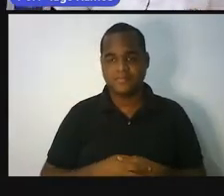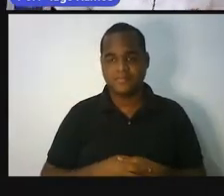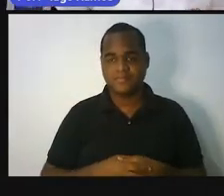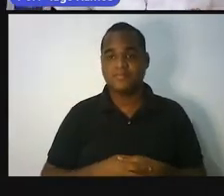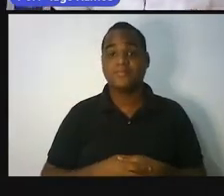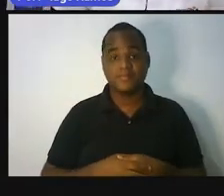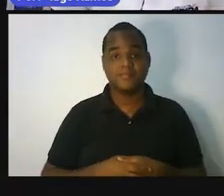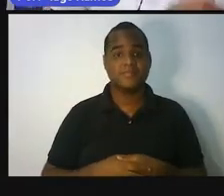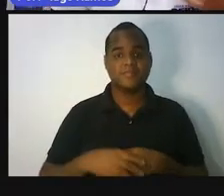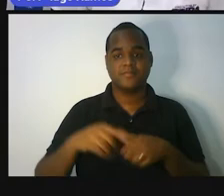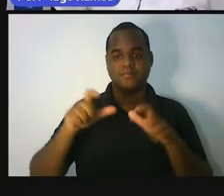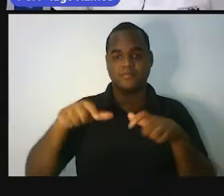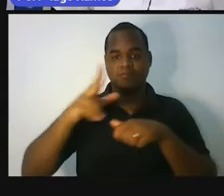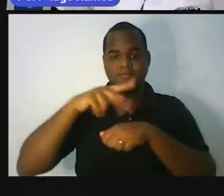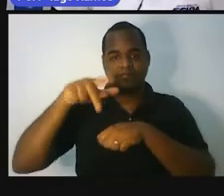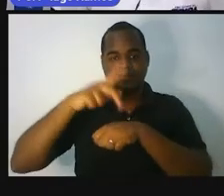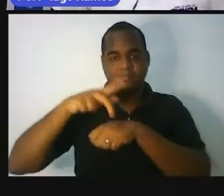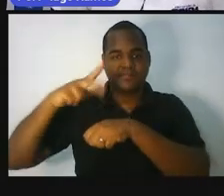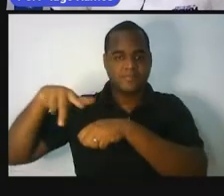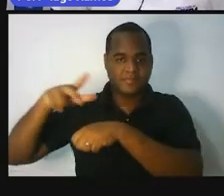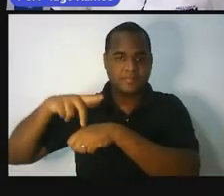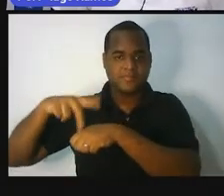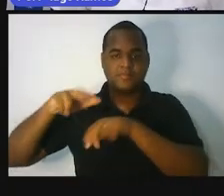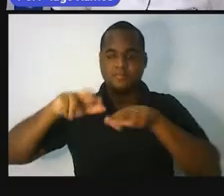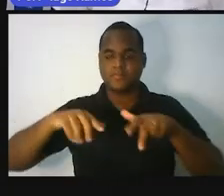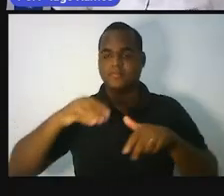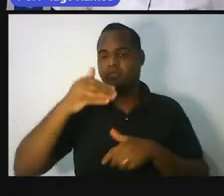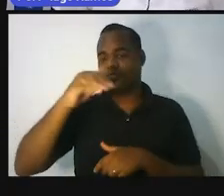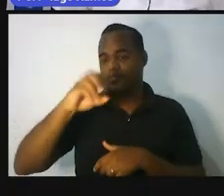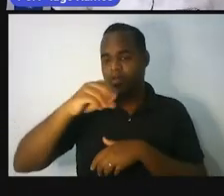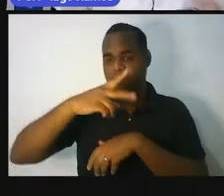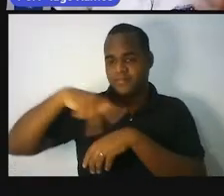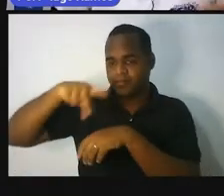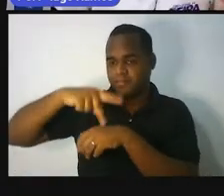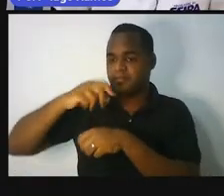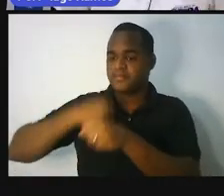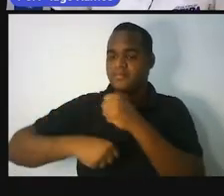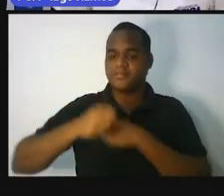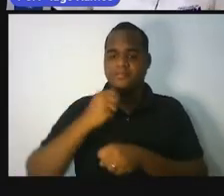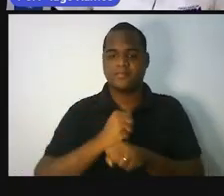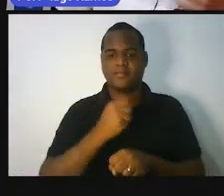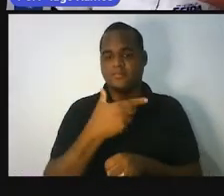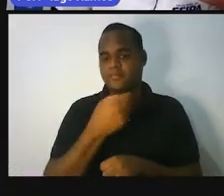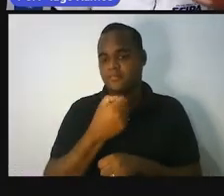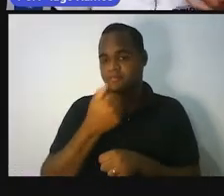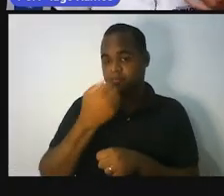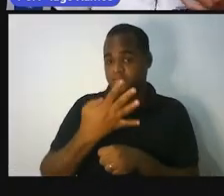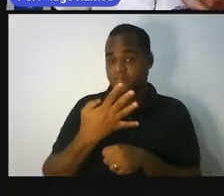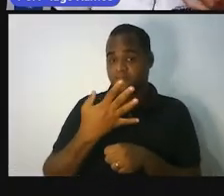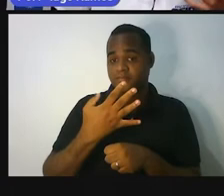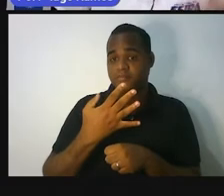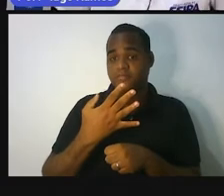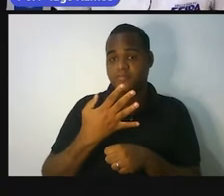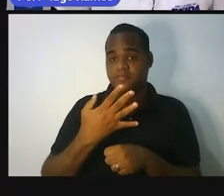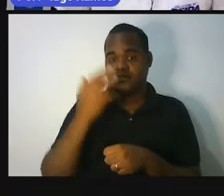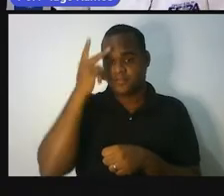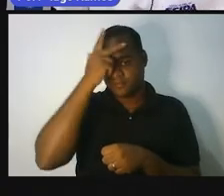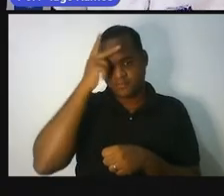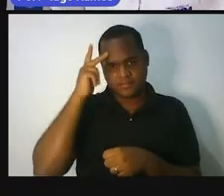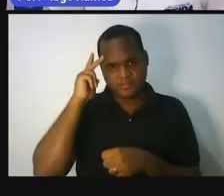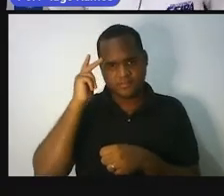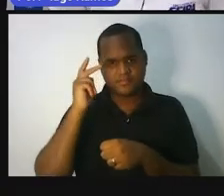vai aparecer os 10 países em 2014, onde mais moravam pessoas